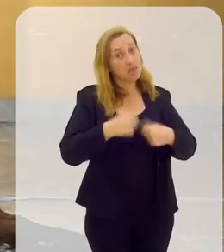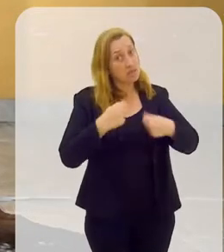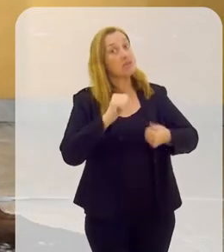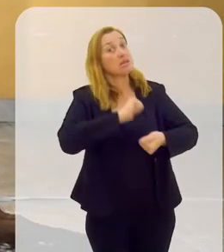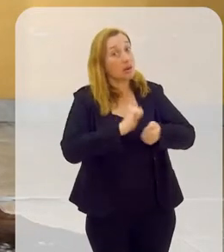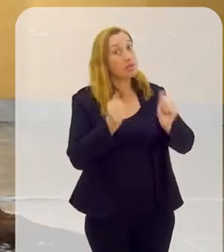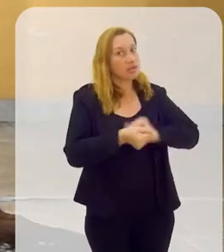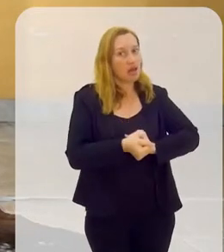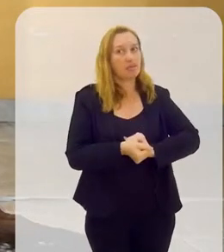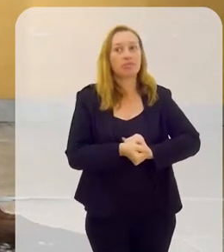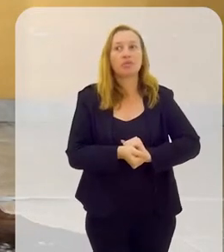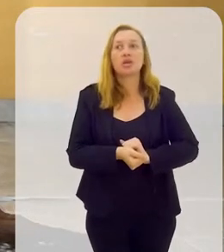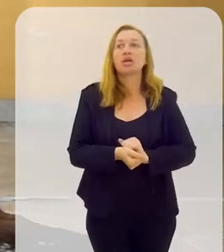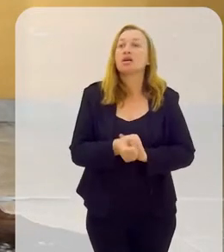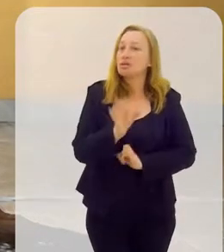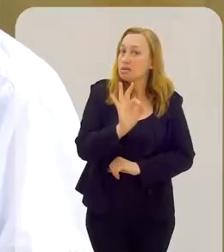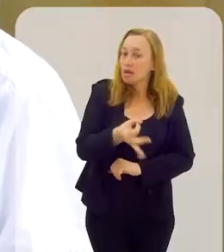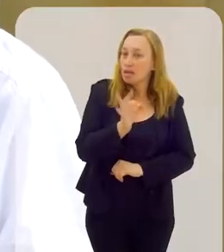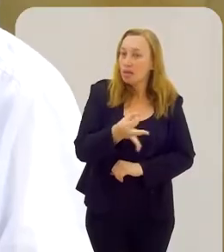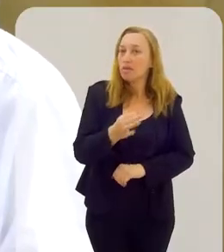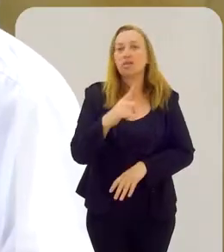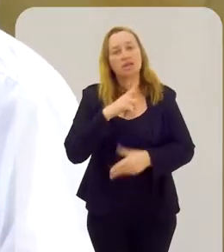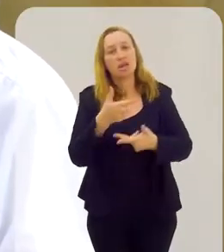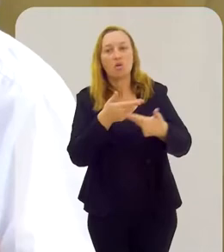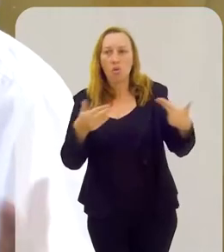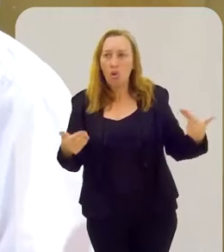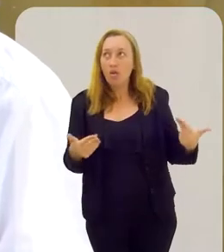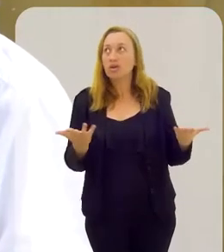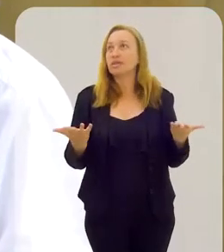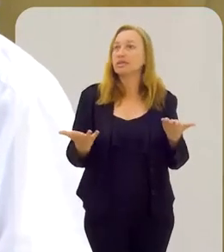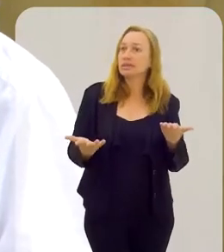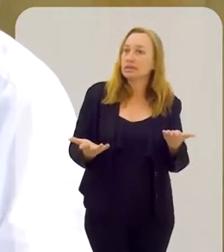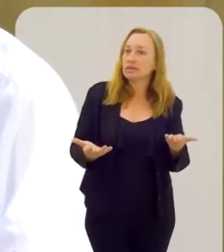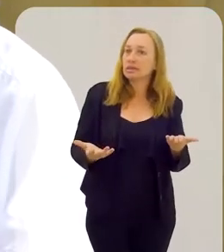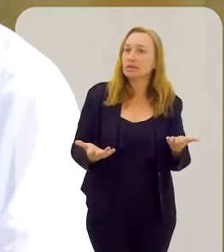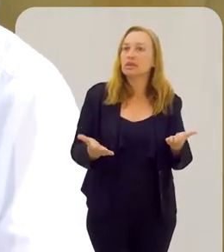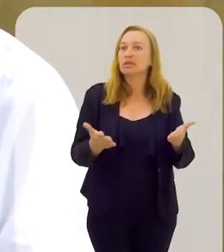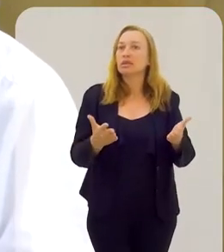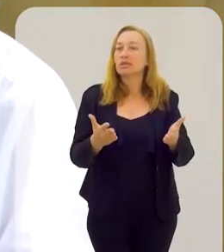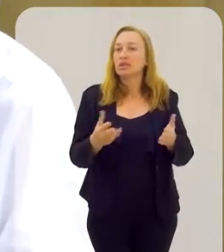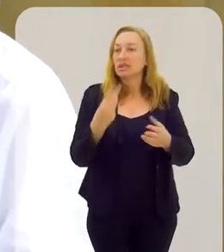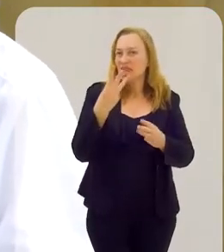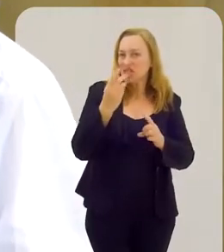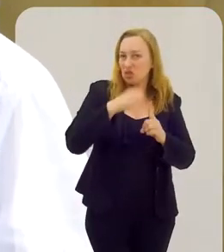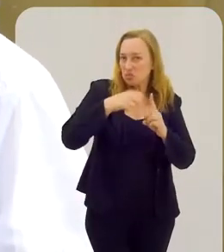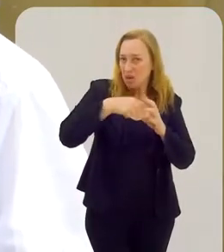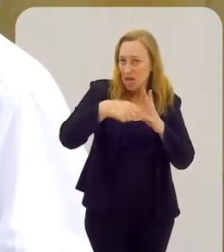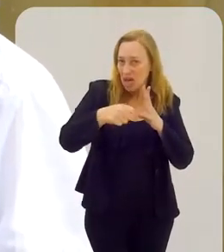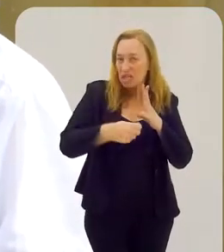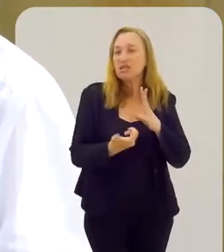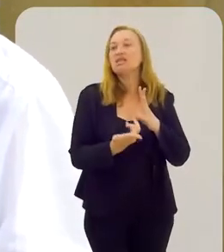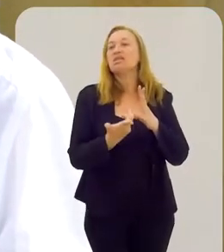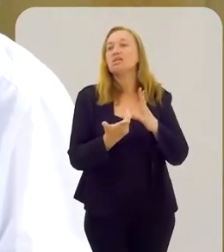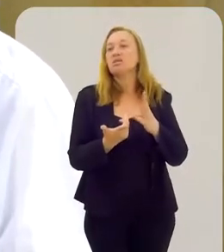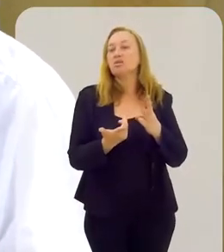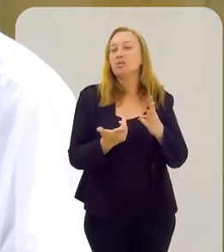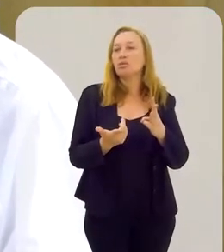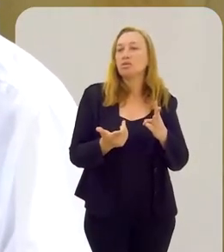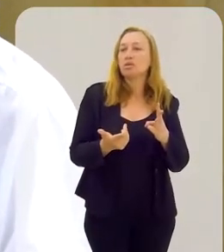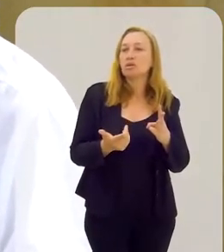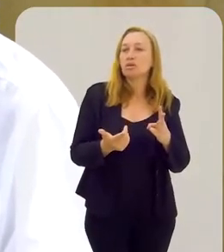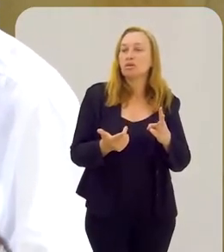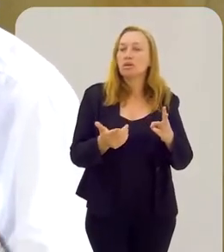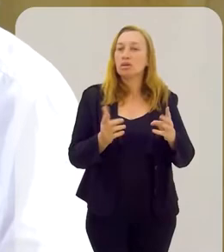isso a gente precisa se adequar muito, né? Obviamente que existem coisas que ficam, mas os três meses, aqueles três meses como se